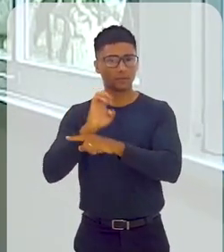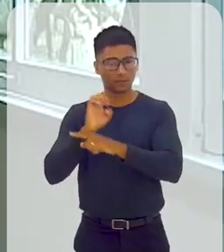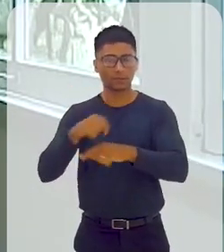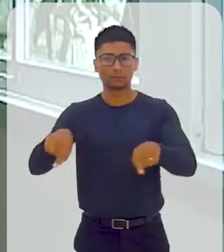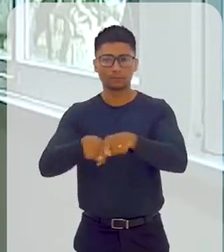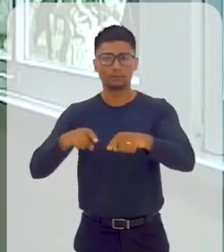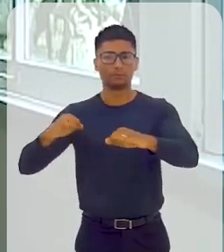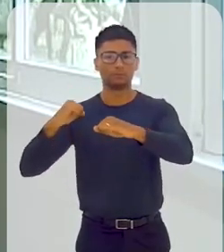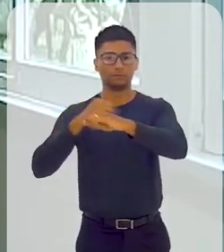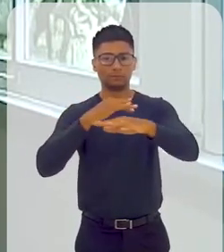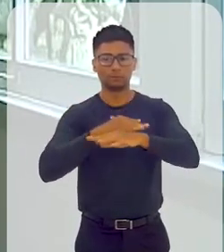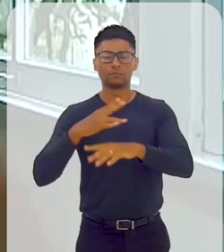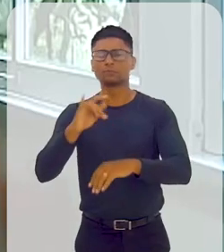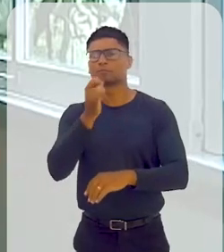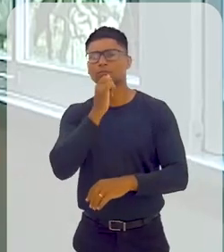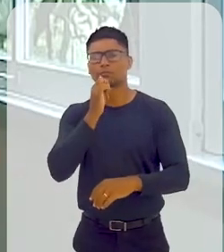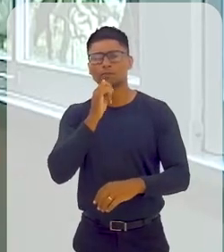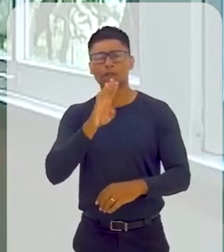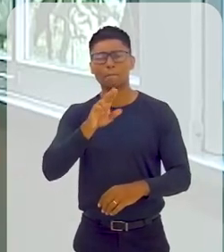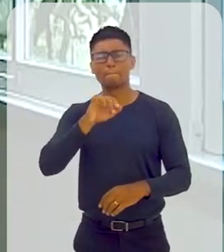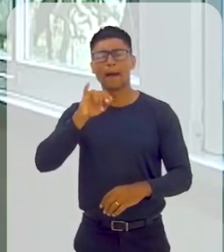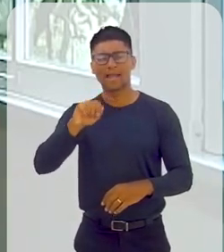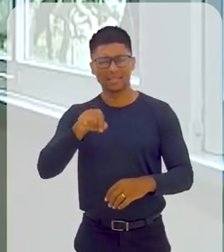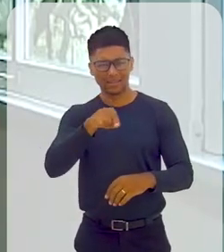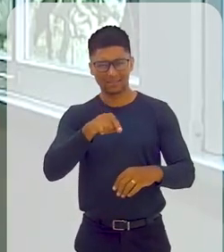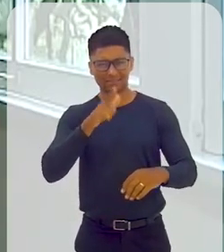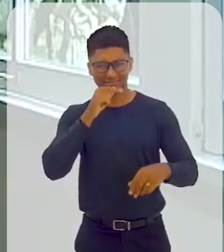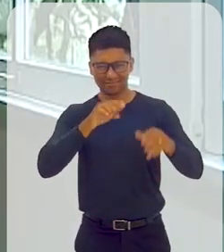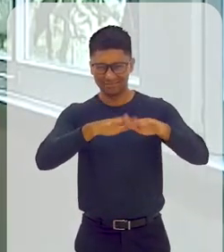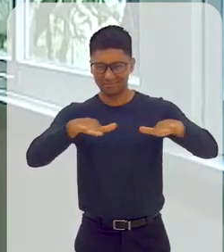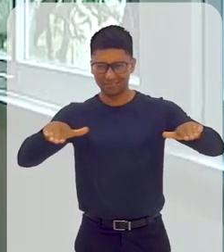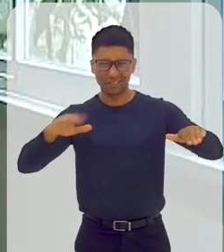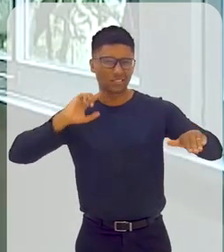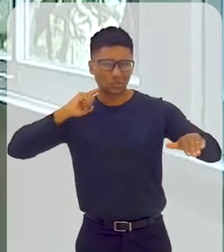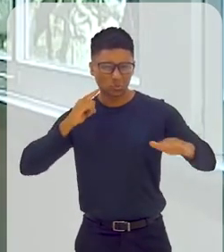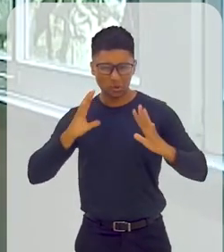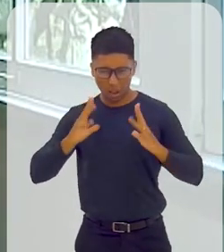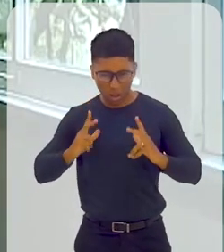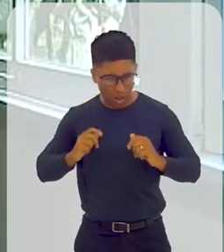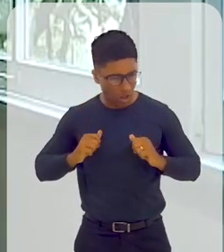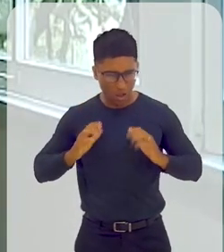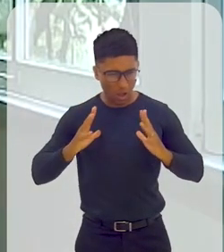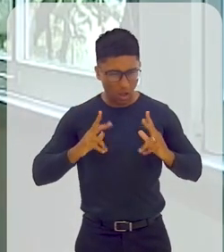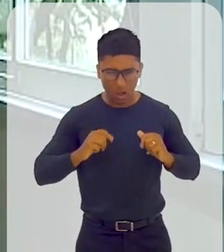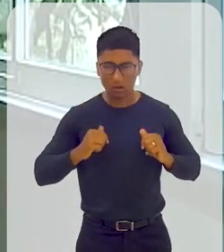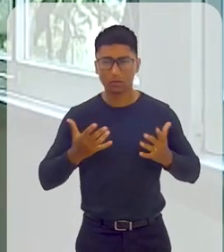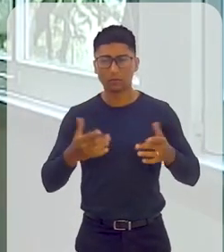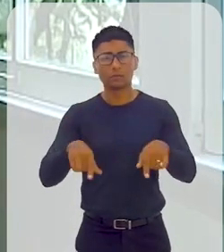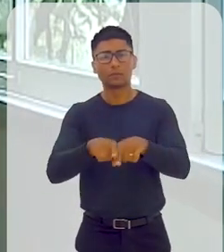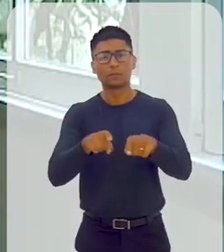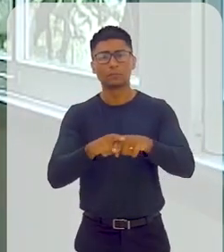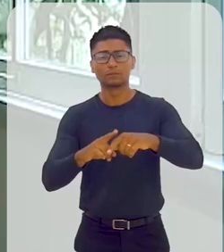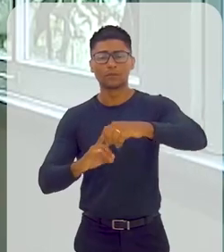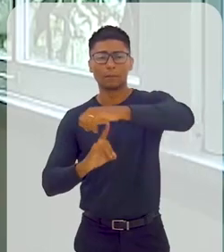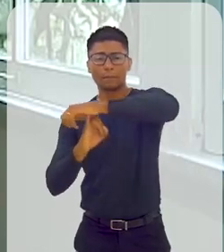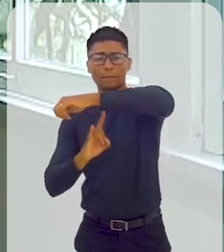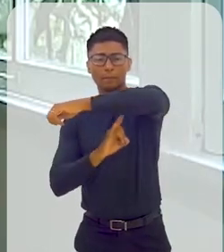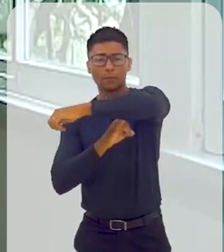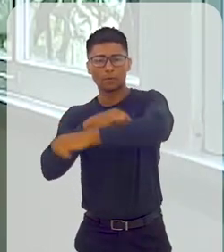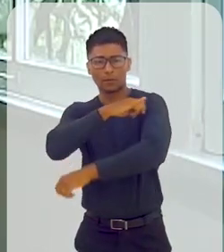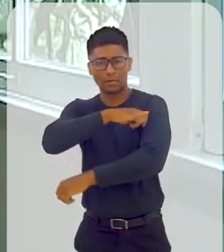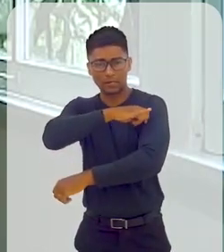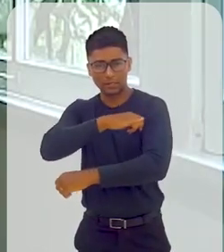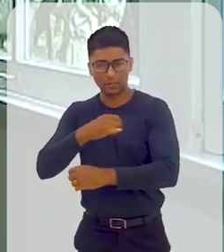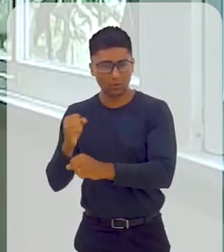municípios. Então, quando você fala de expoluição da Baía de Guanabara, quando você fala da construção da Ponta Rio